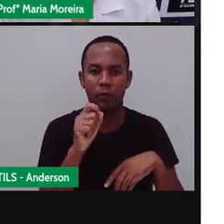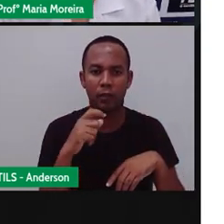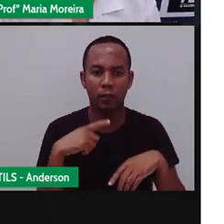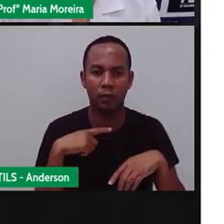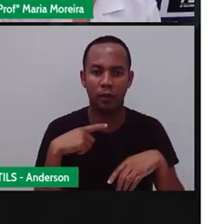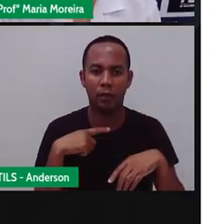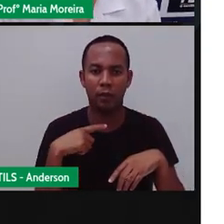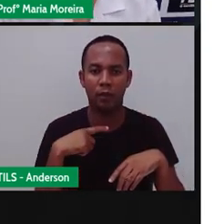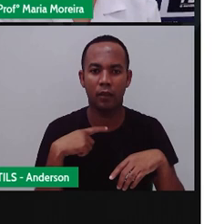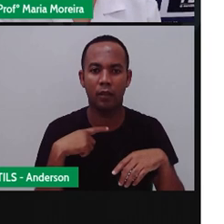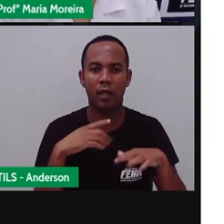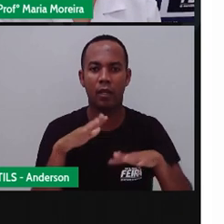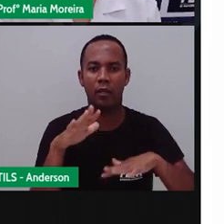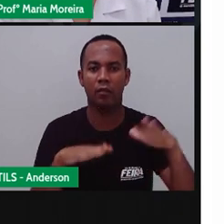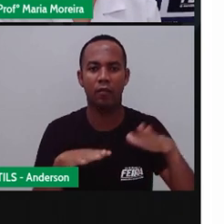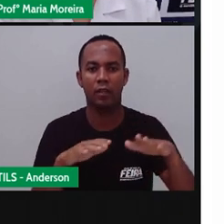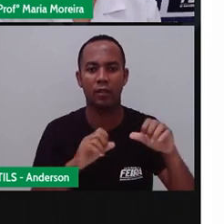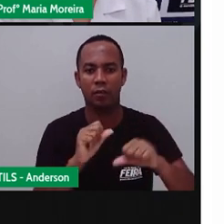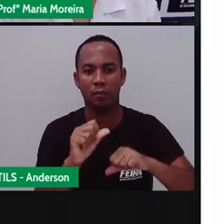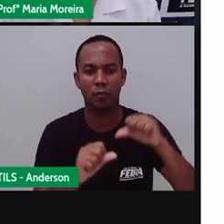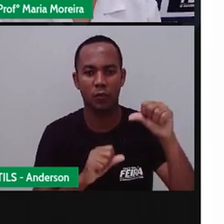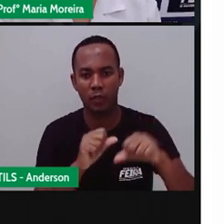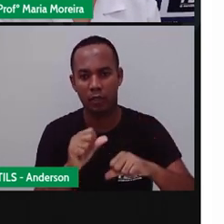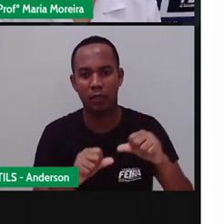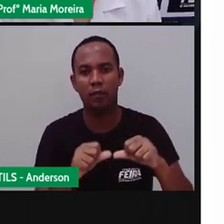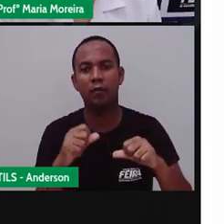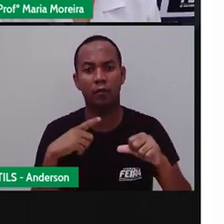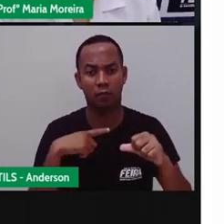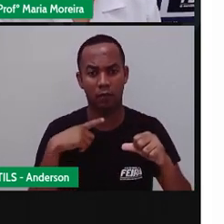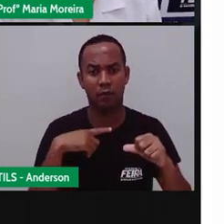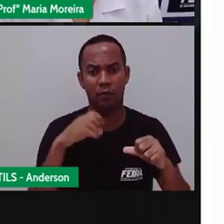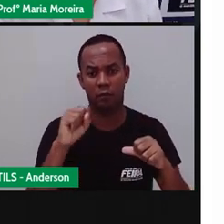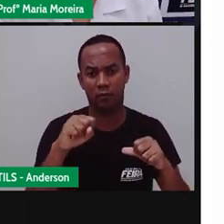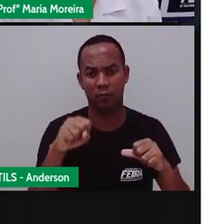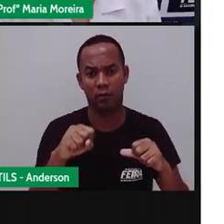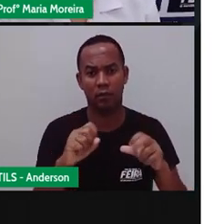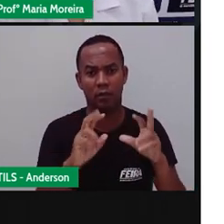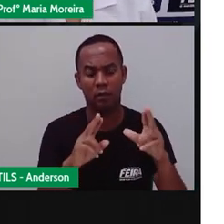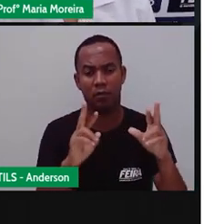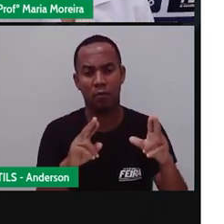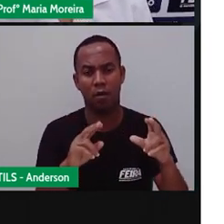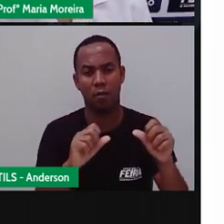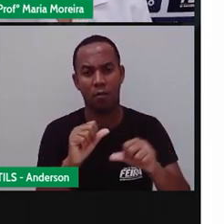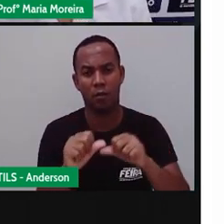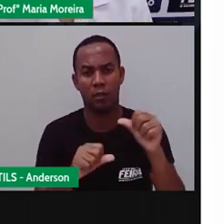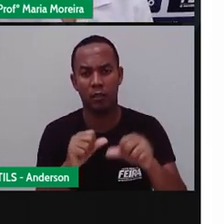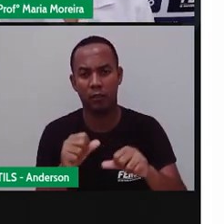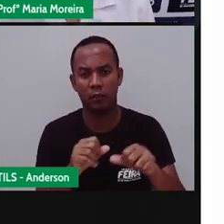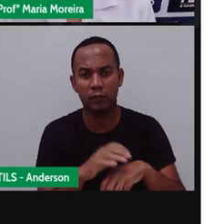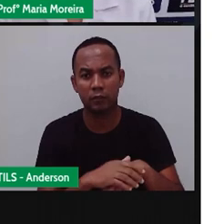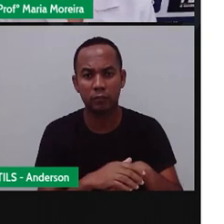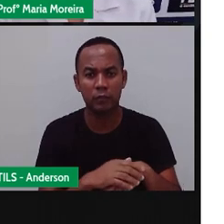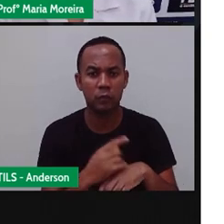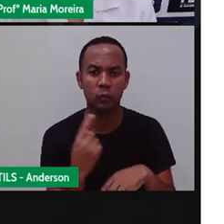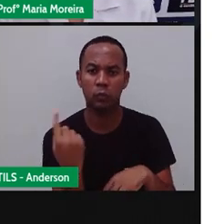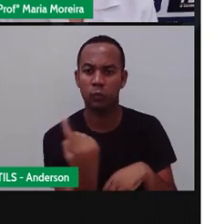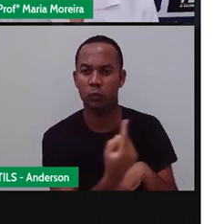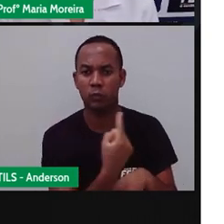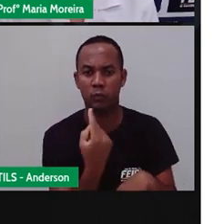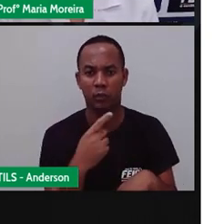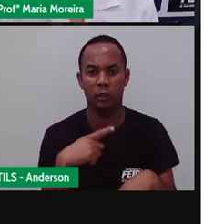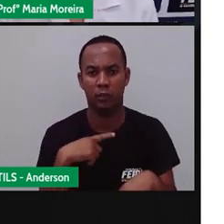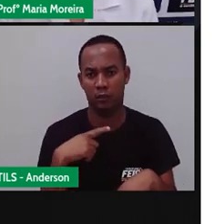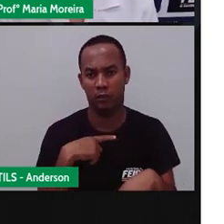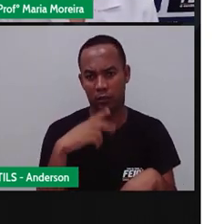permanente mudança, assim como muda também a sociedade. Existe uma história em toda a paisagem, né?